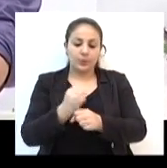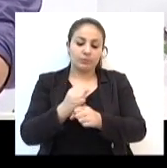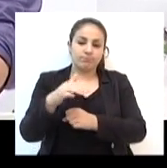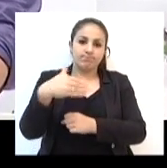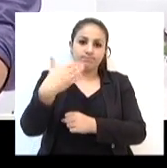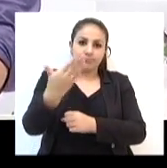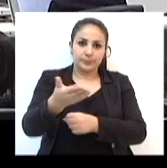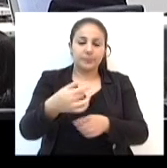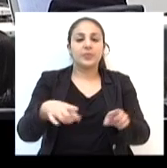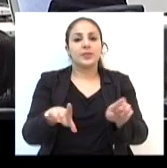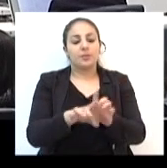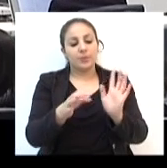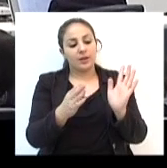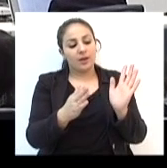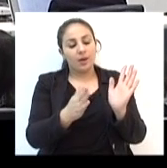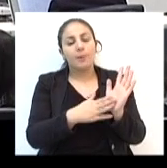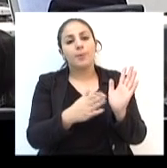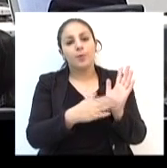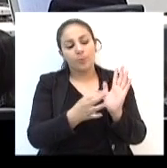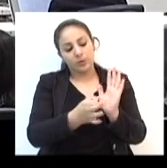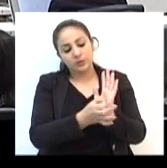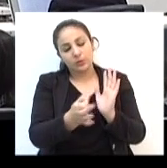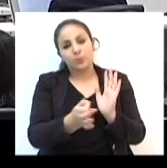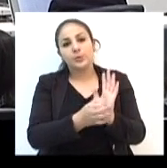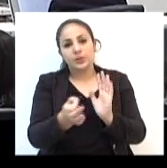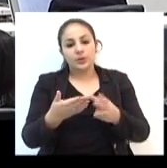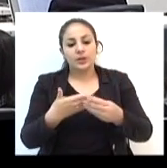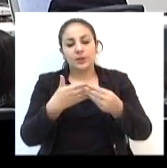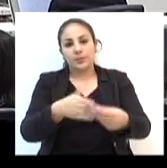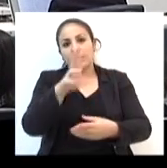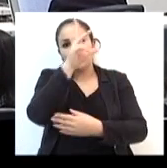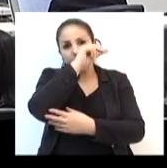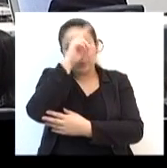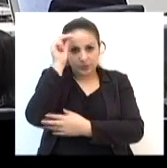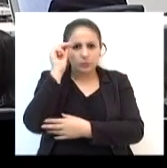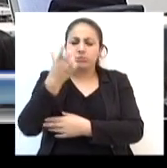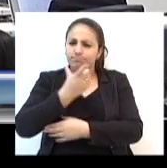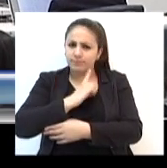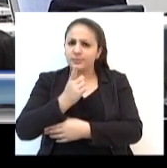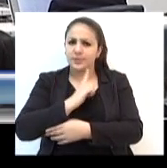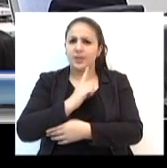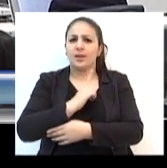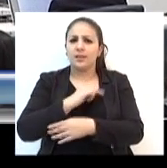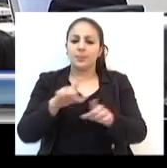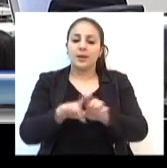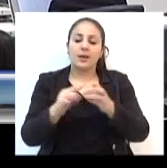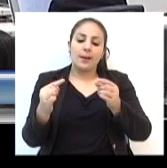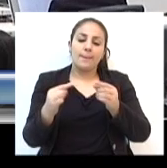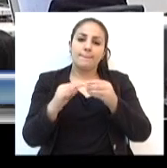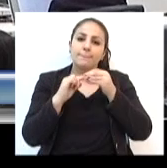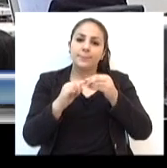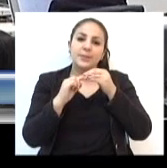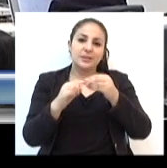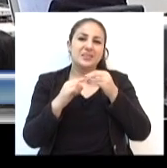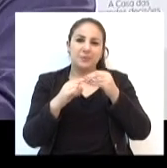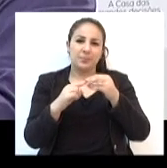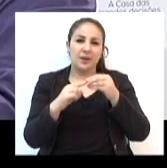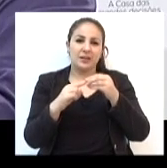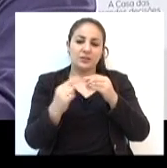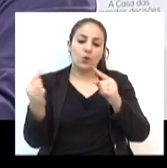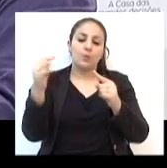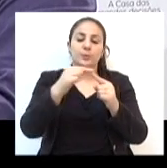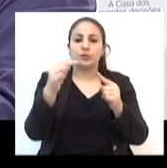próximo ano. As sugestões que foram encaminhadas ao Poder Executivo contemplam as suas principais bandeiras,